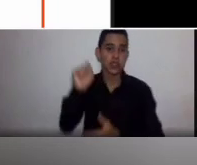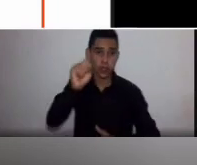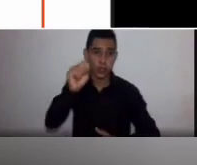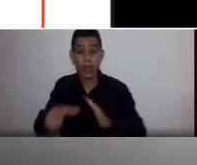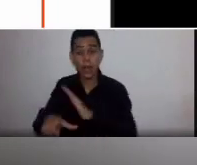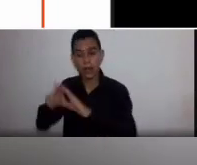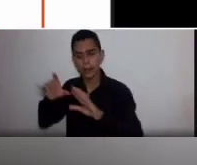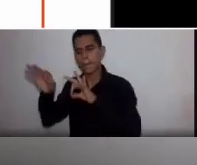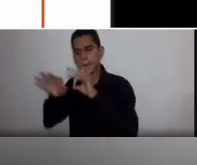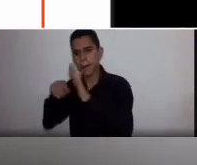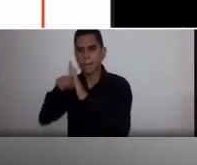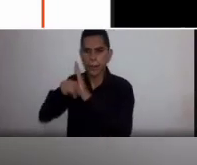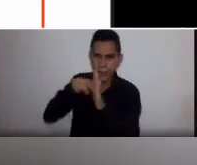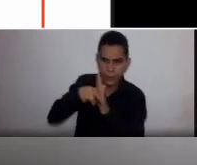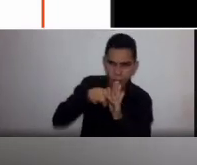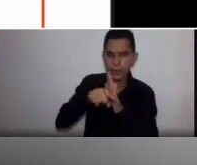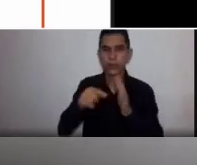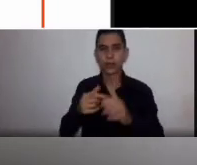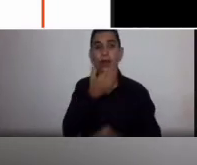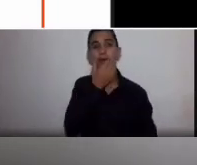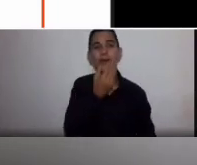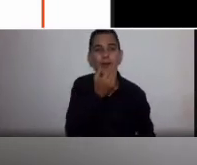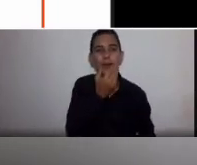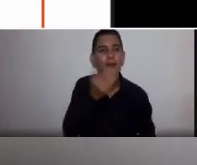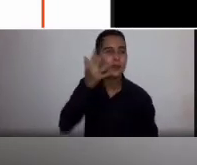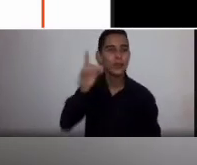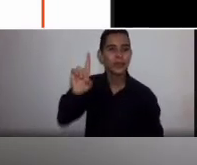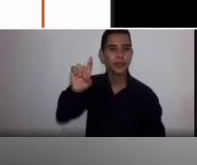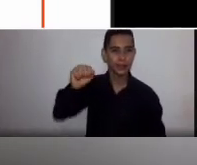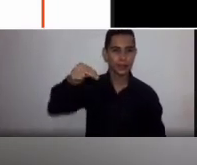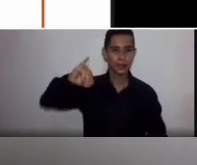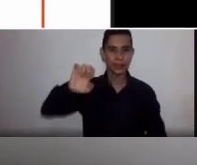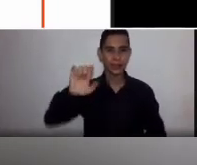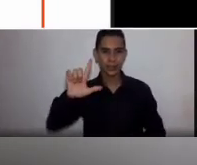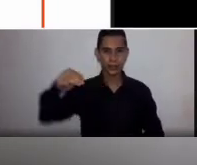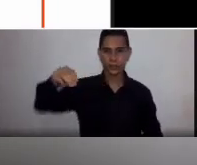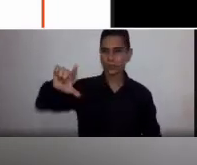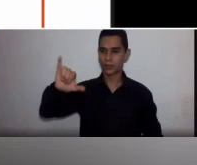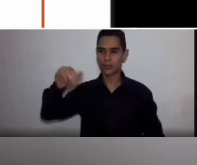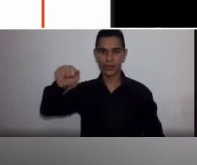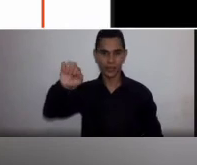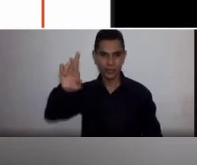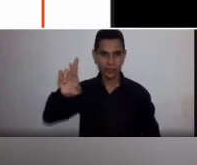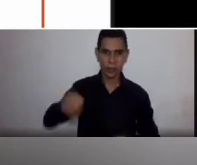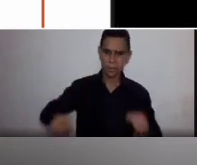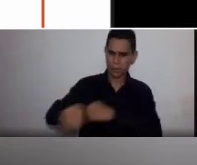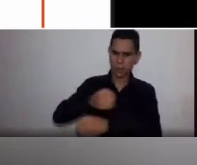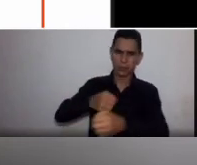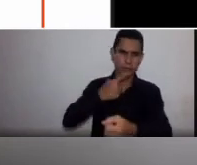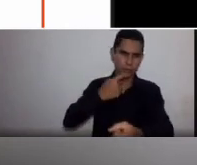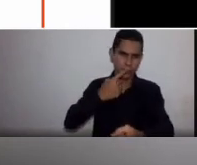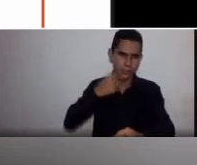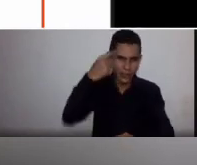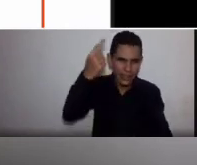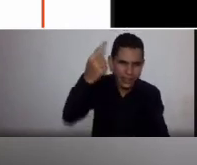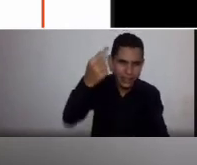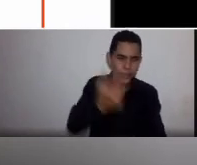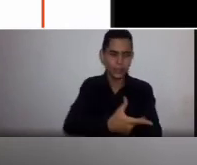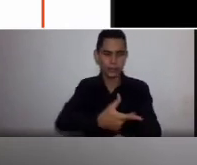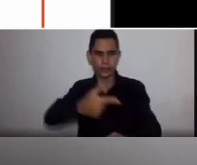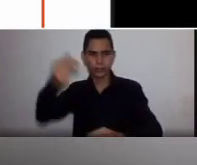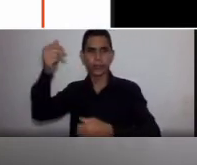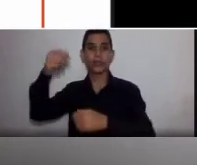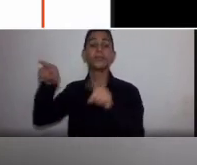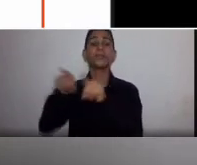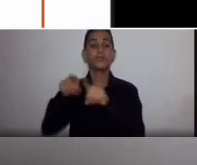-operatório, o doutor Daniel mostrou aí o Cell Saber, a máquina recuperadora de sangue, os antibibrinolíticos, os bisturis